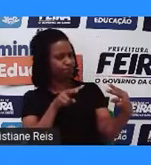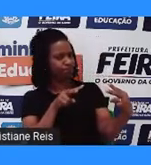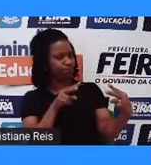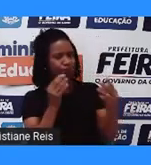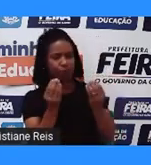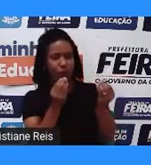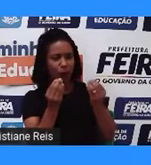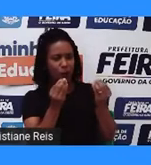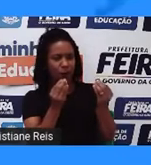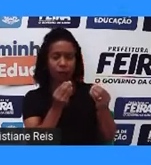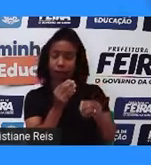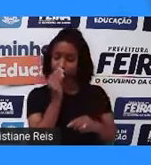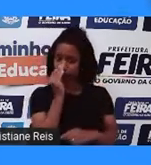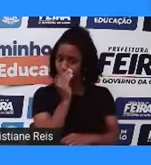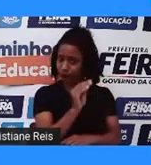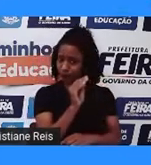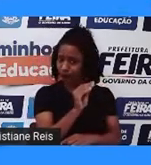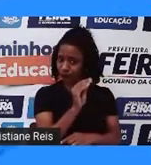conta que não viu.